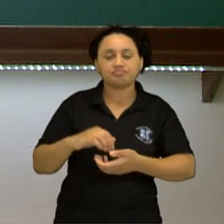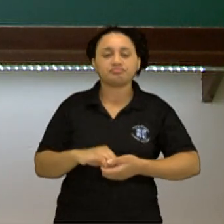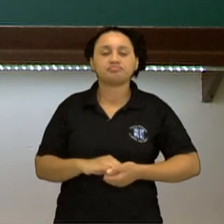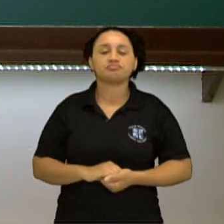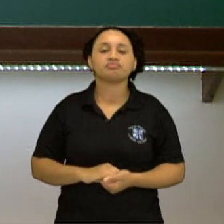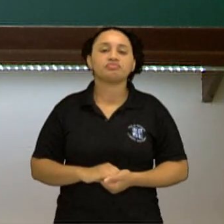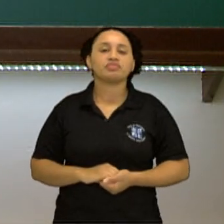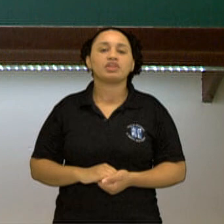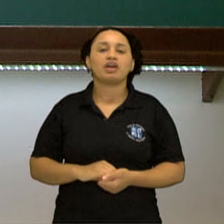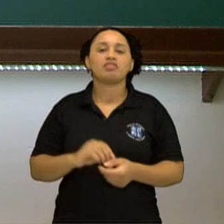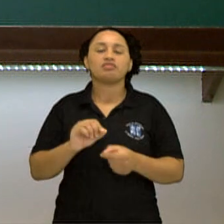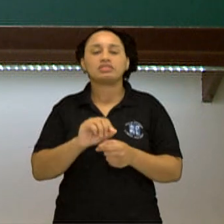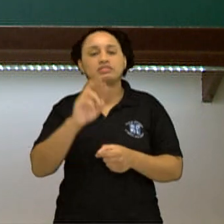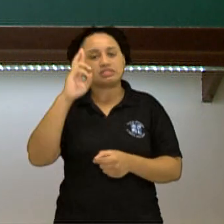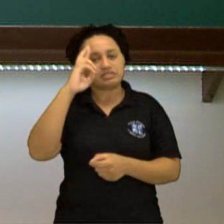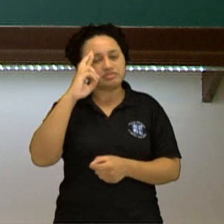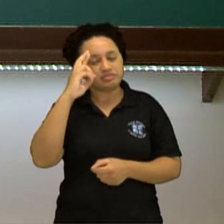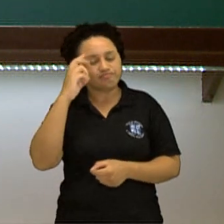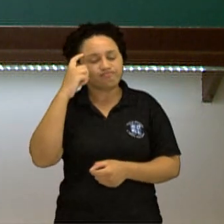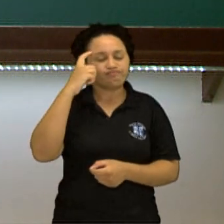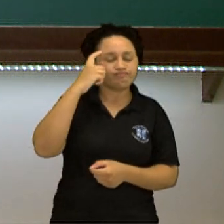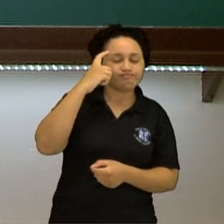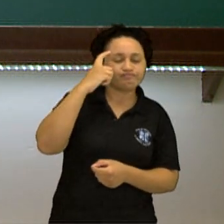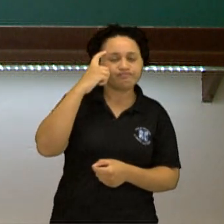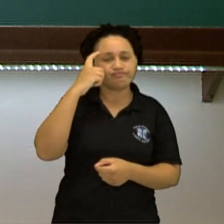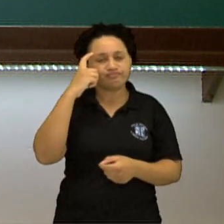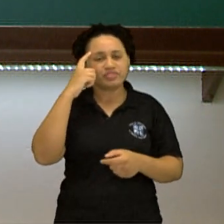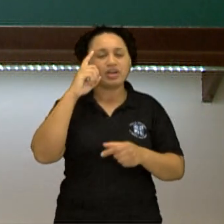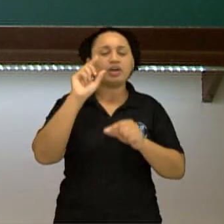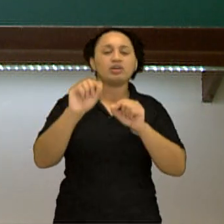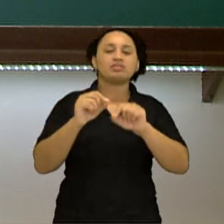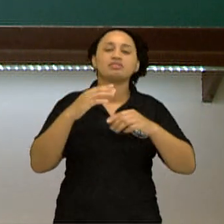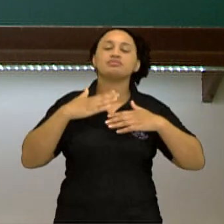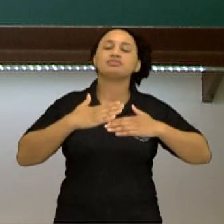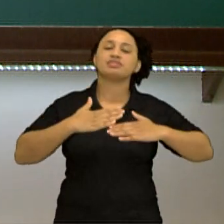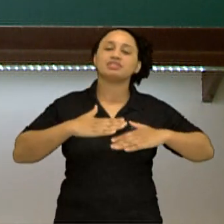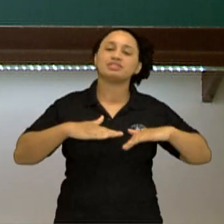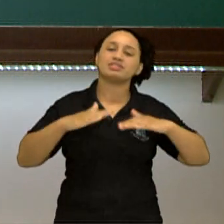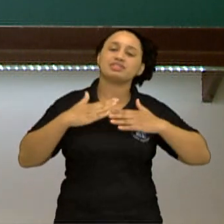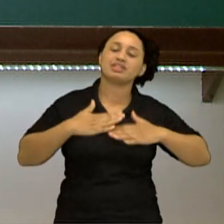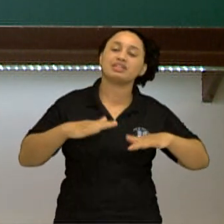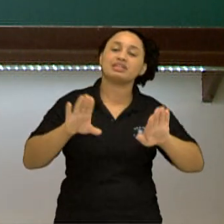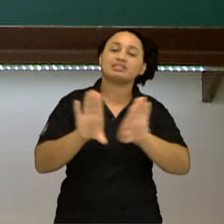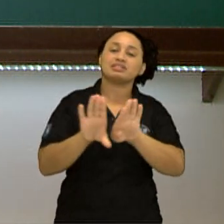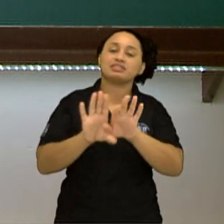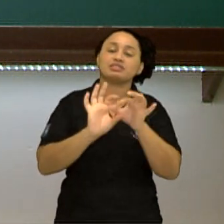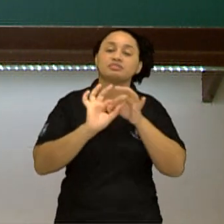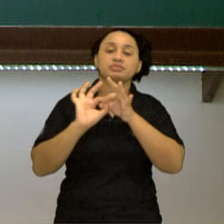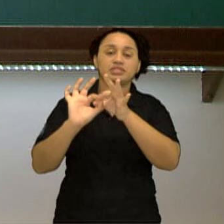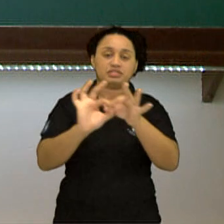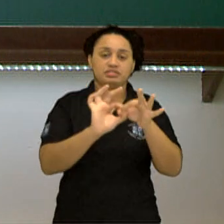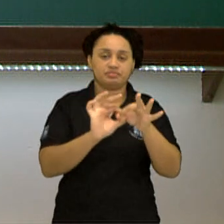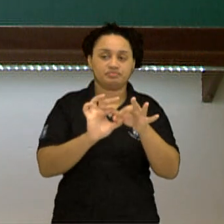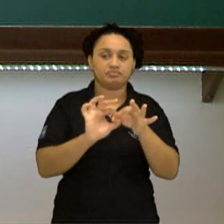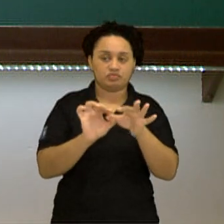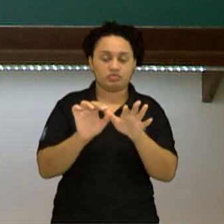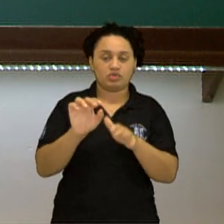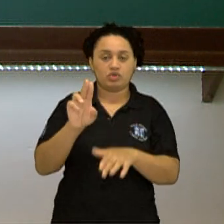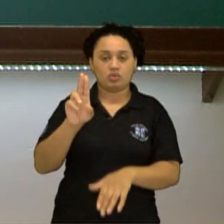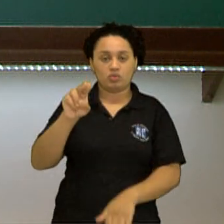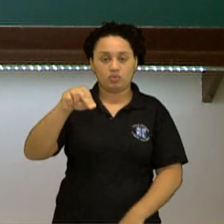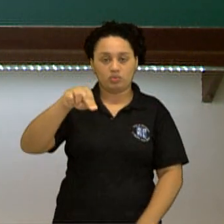leva a reflexão da tranquilidade e da união. A Unesco,